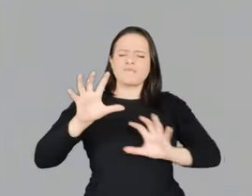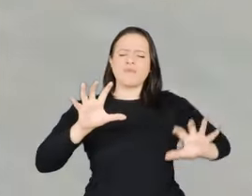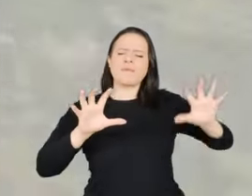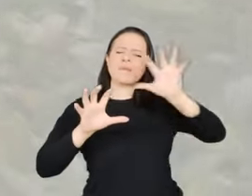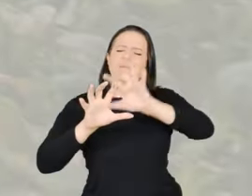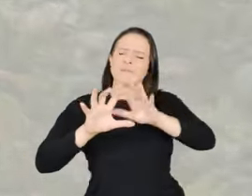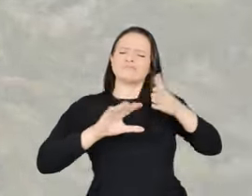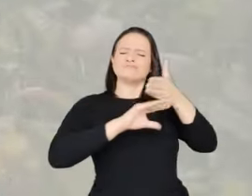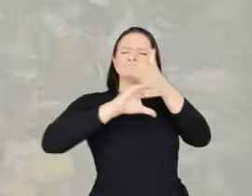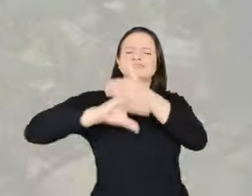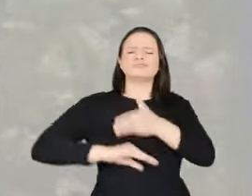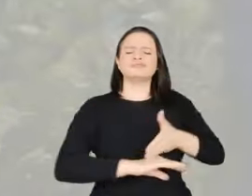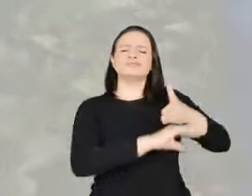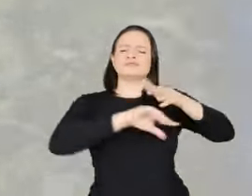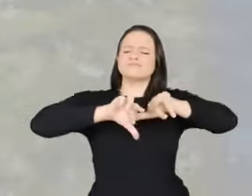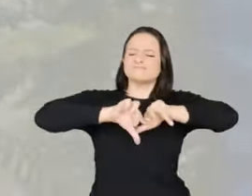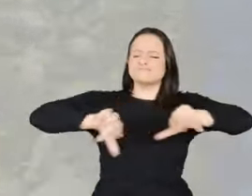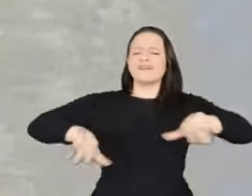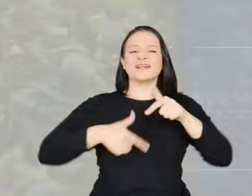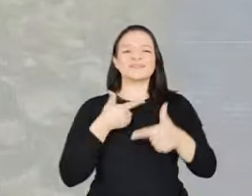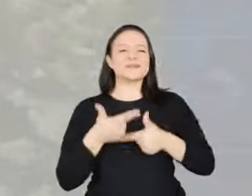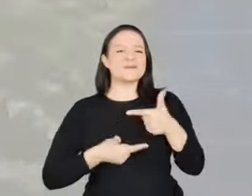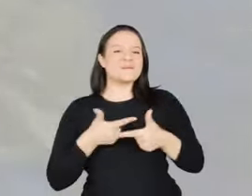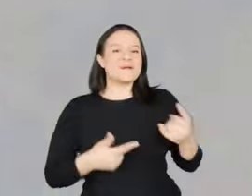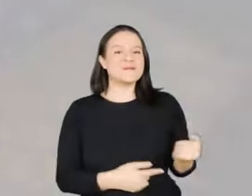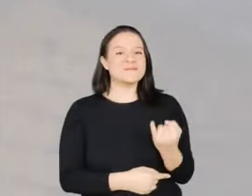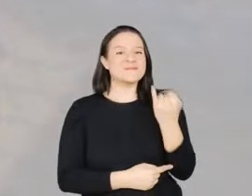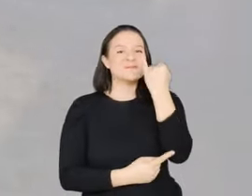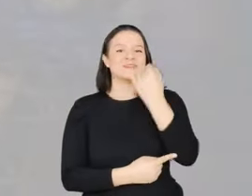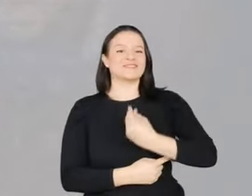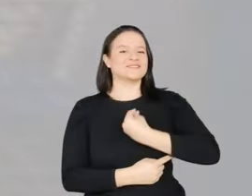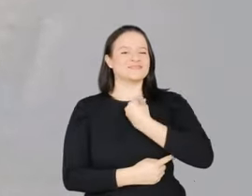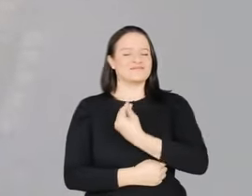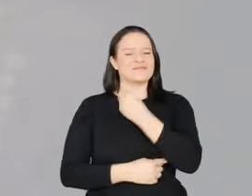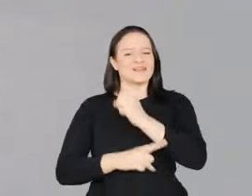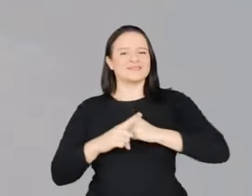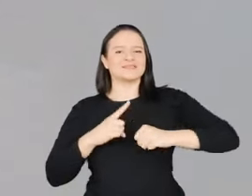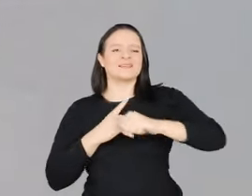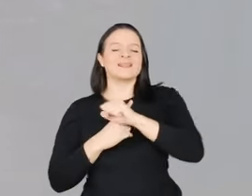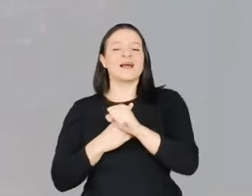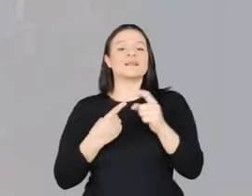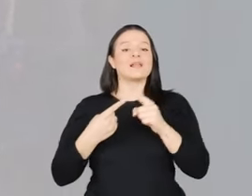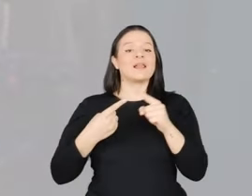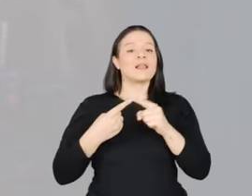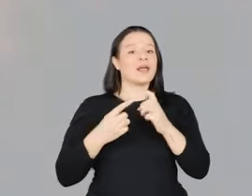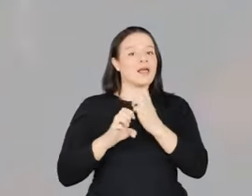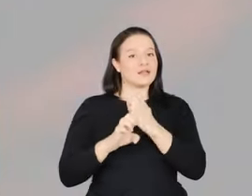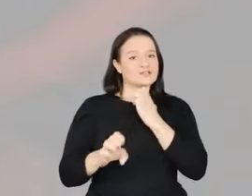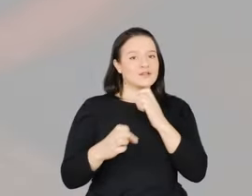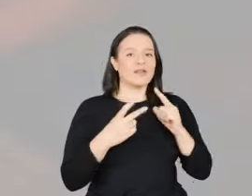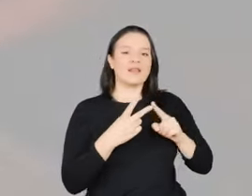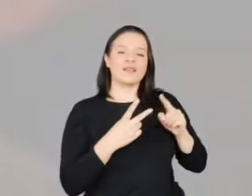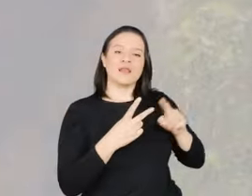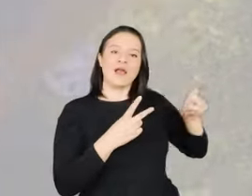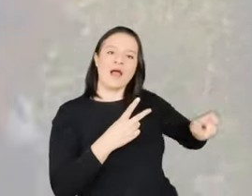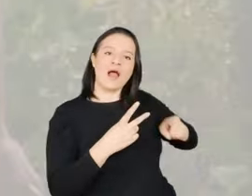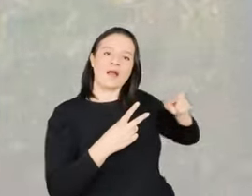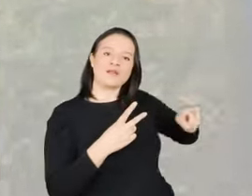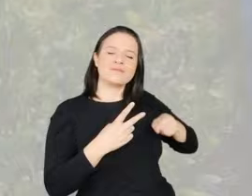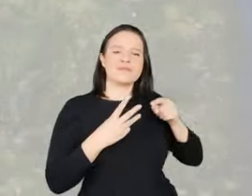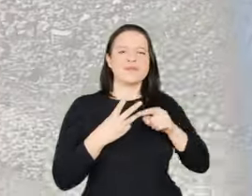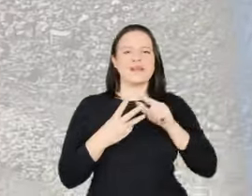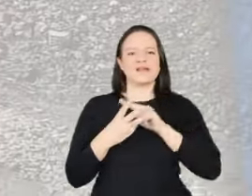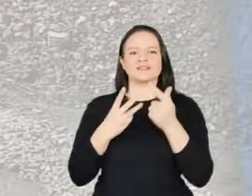regiões e nas mais diversas atividades essenciais à sociedade que envolvam as engenharias, agronomia e